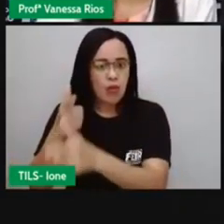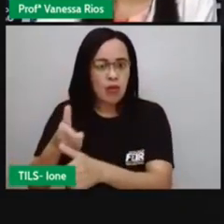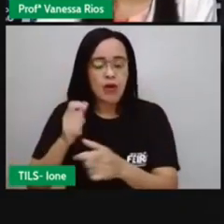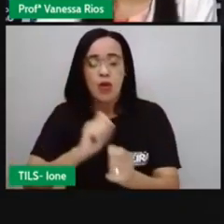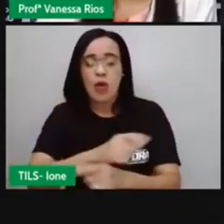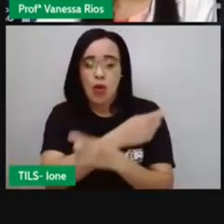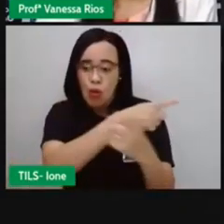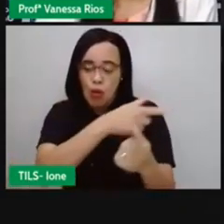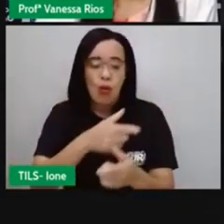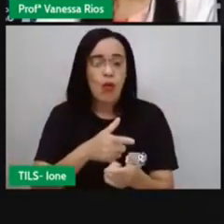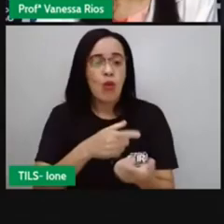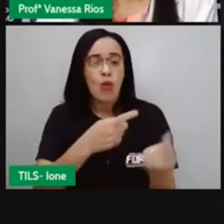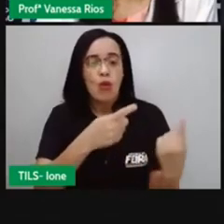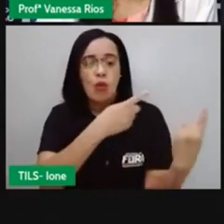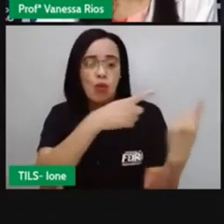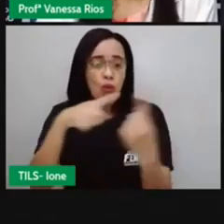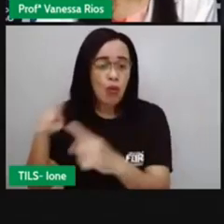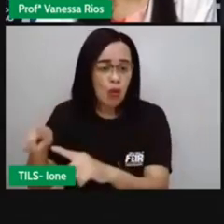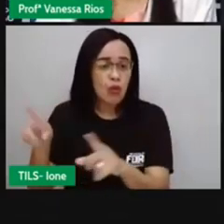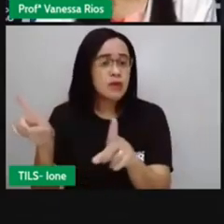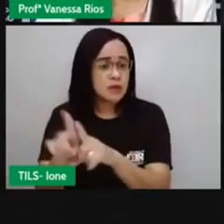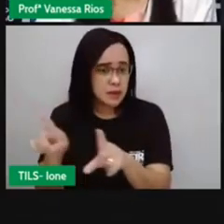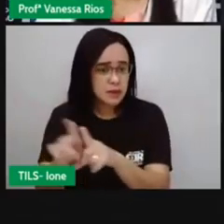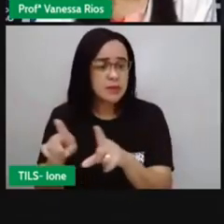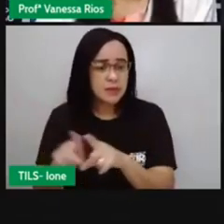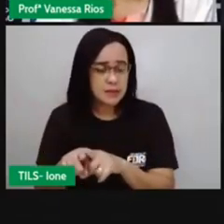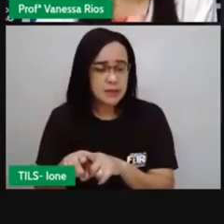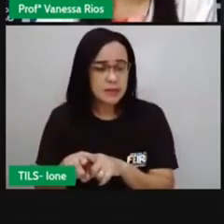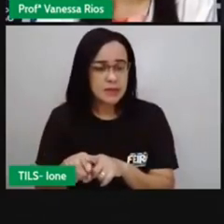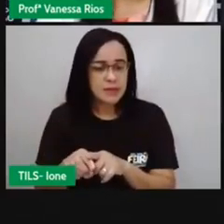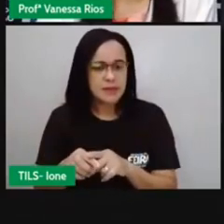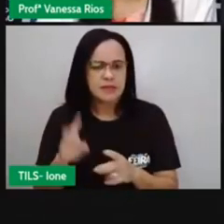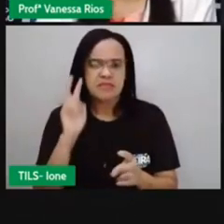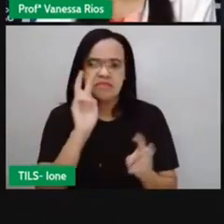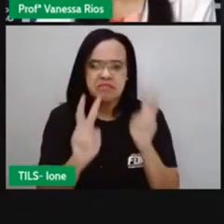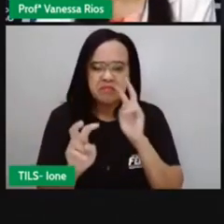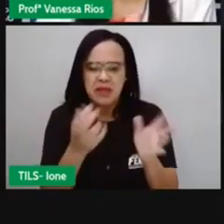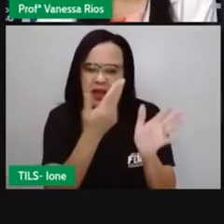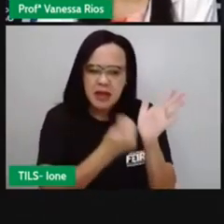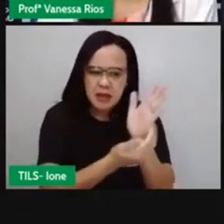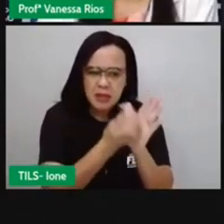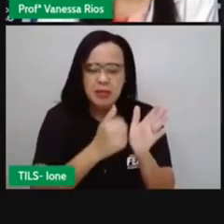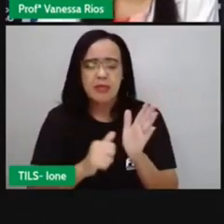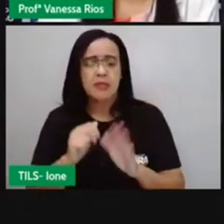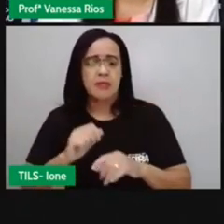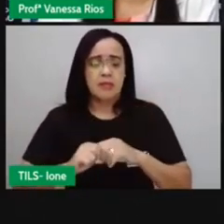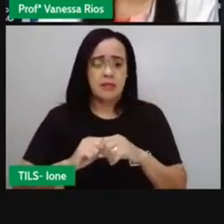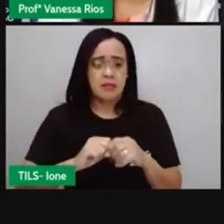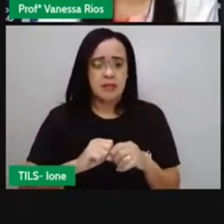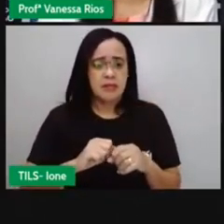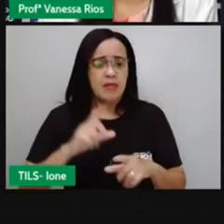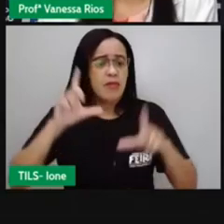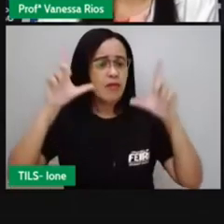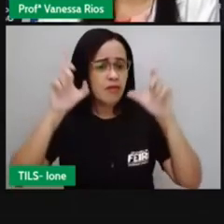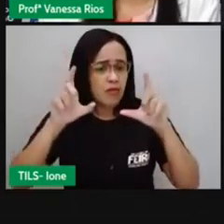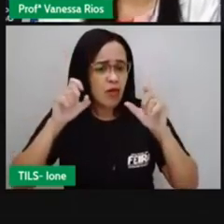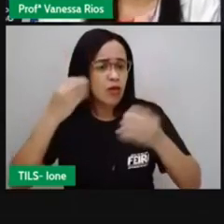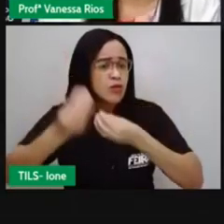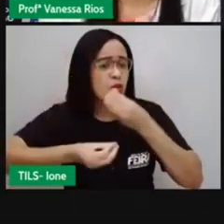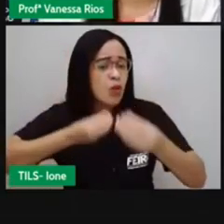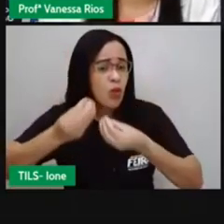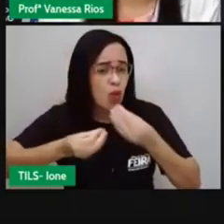passar. Possuem imagens atemporais. Ou seja, vão abordar assuntos que não estão